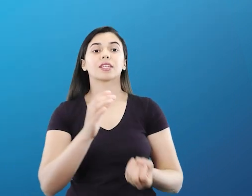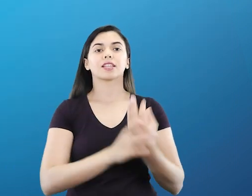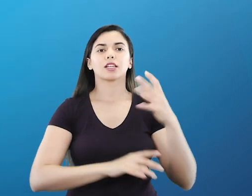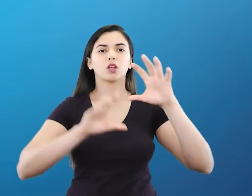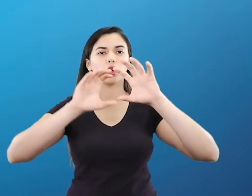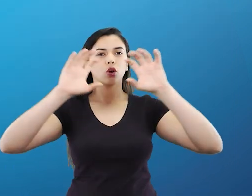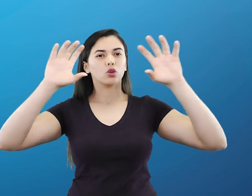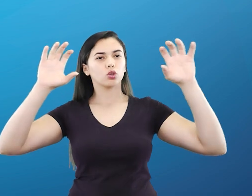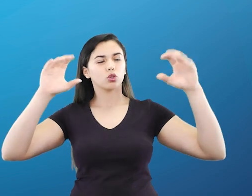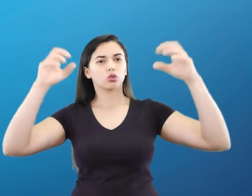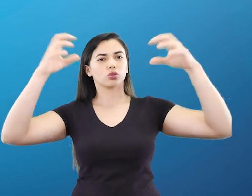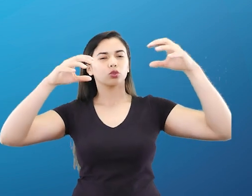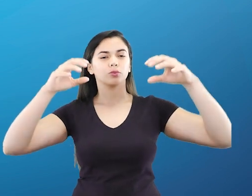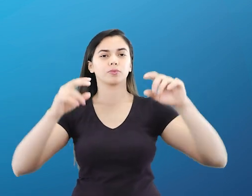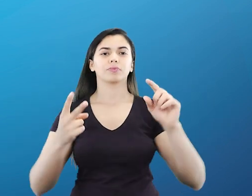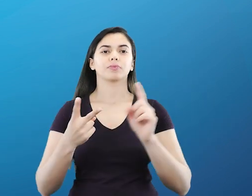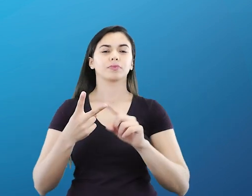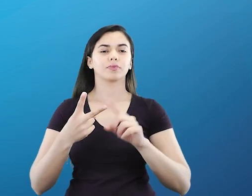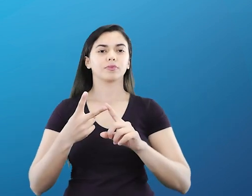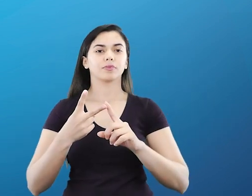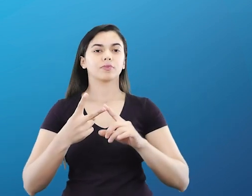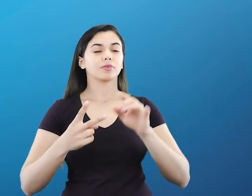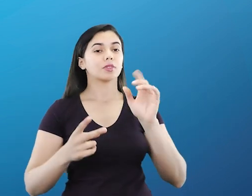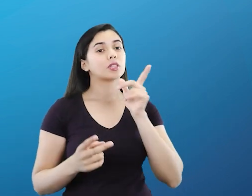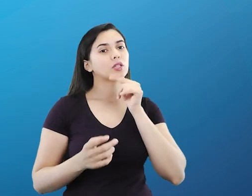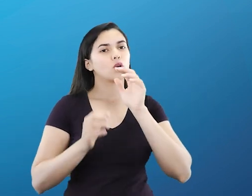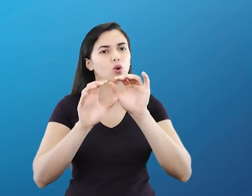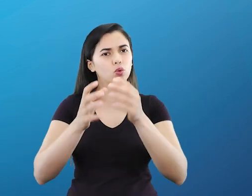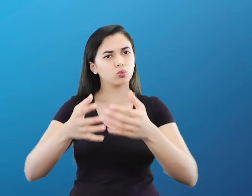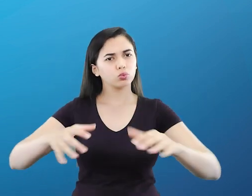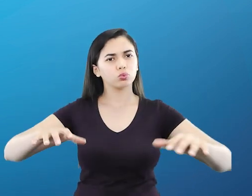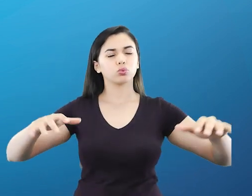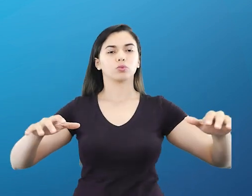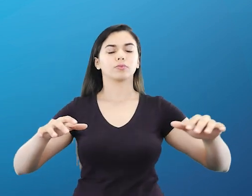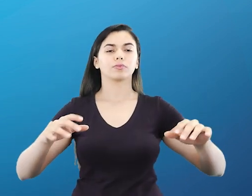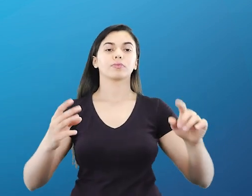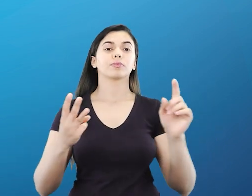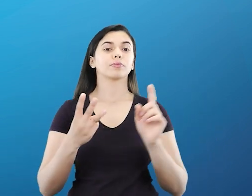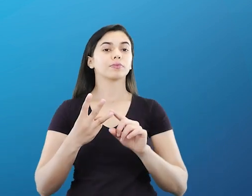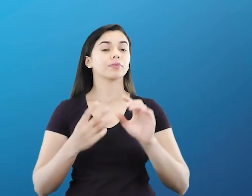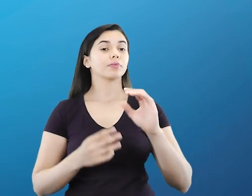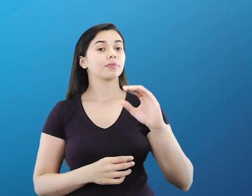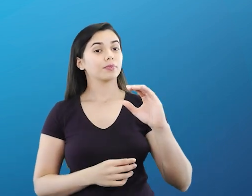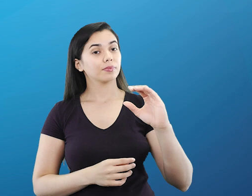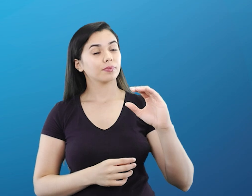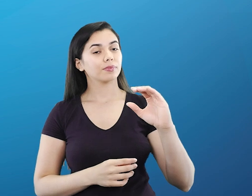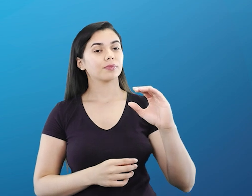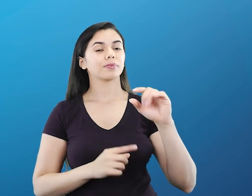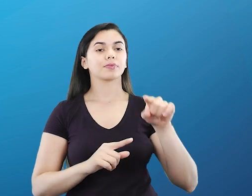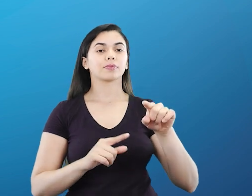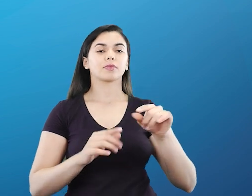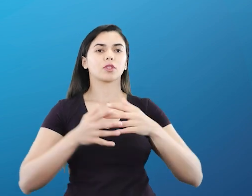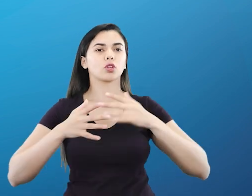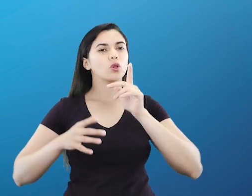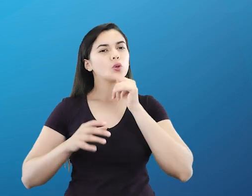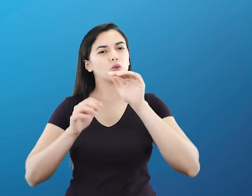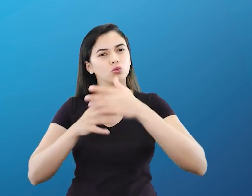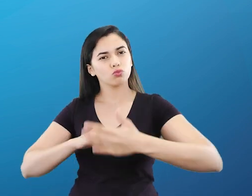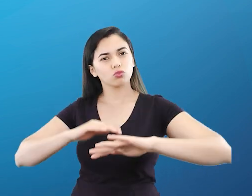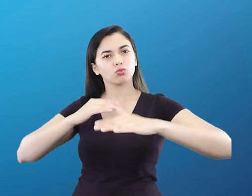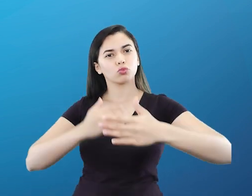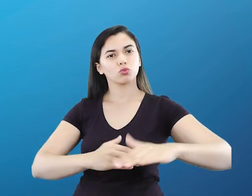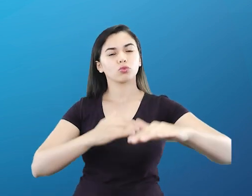nuvens de chuva. Letra B, infiltração da água dos oceanos. Letra C, movimentação das ondas do mar.